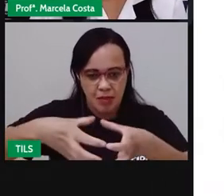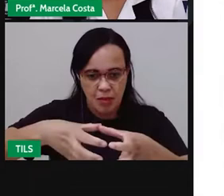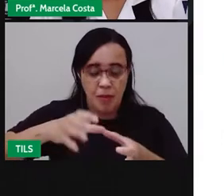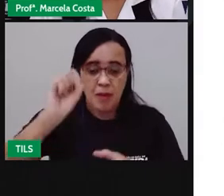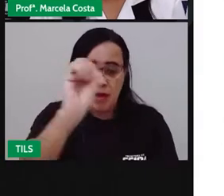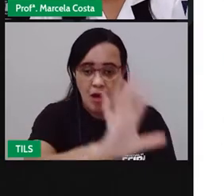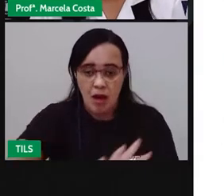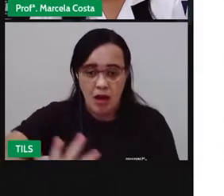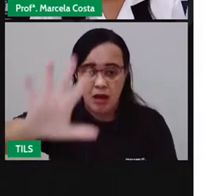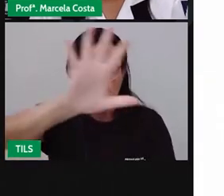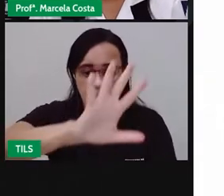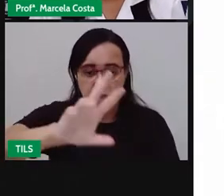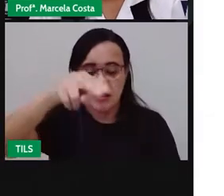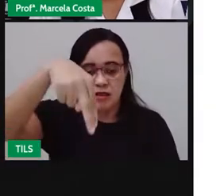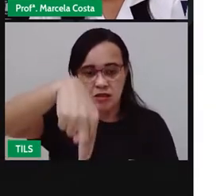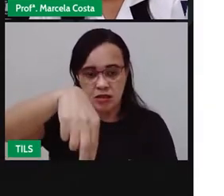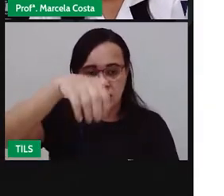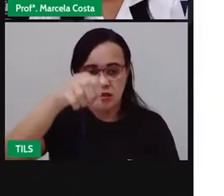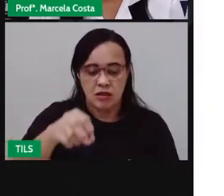região Nordeste.